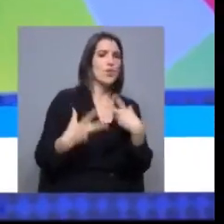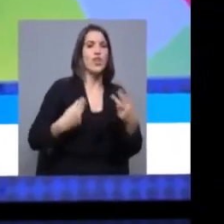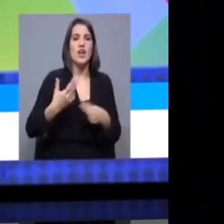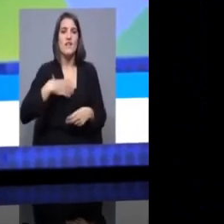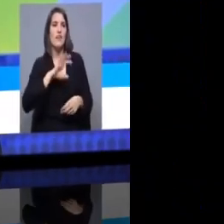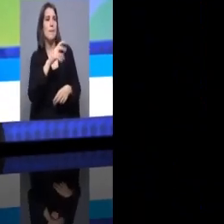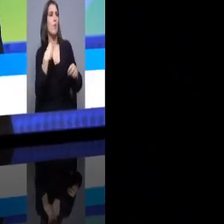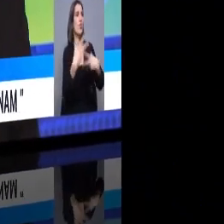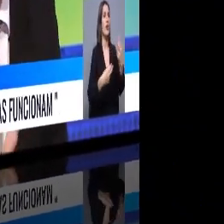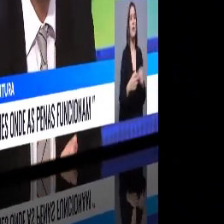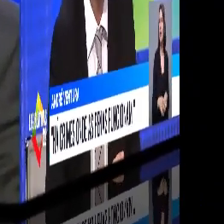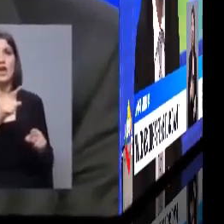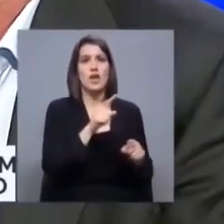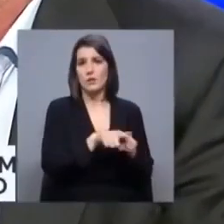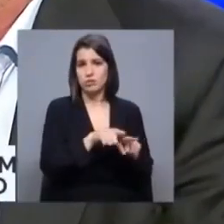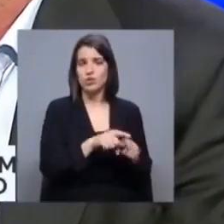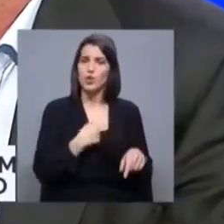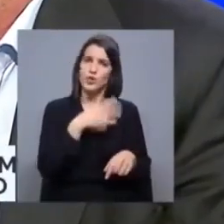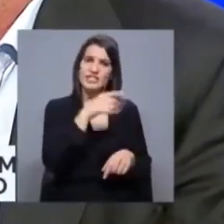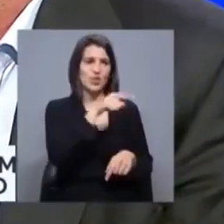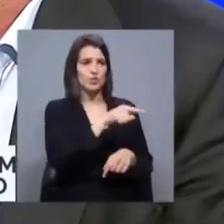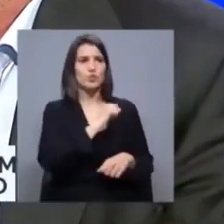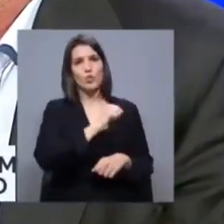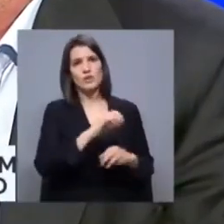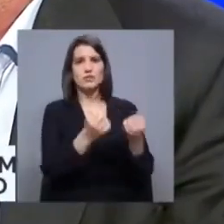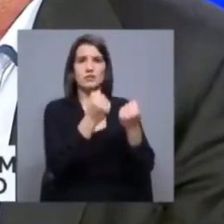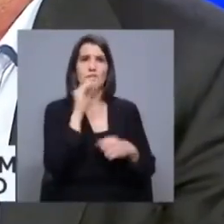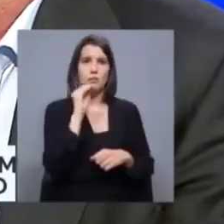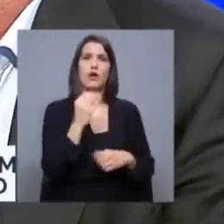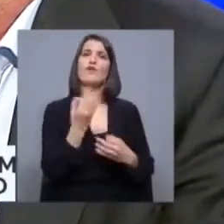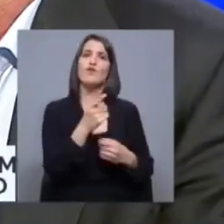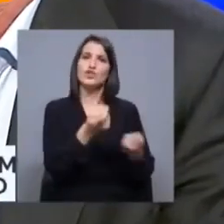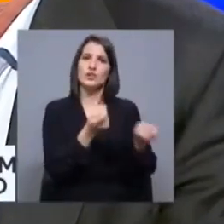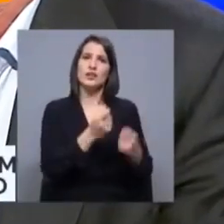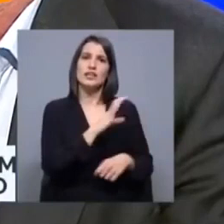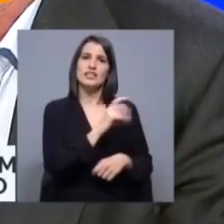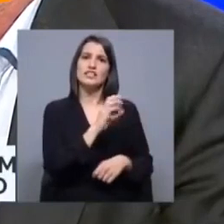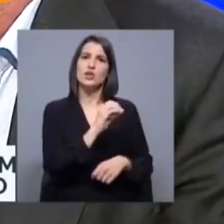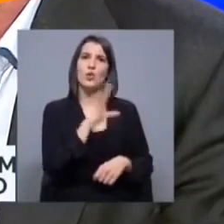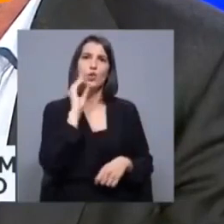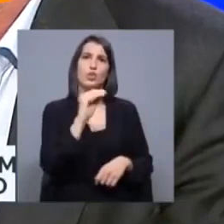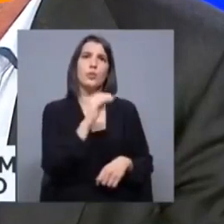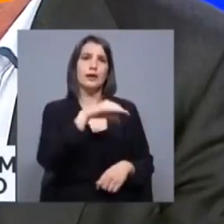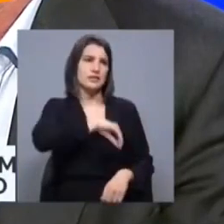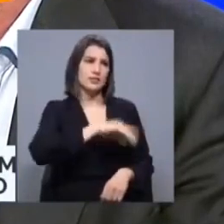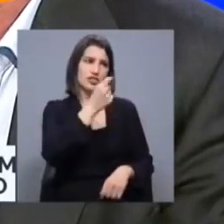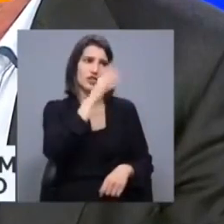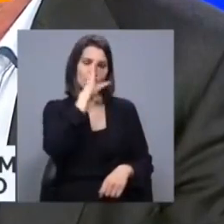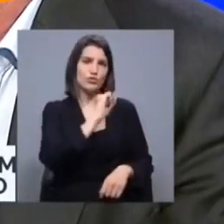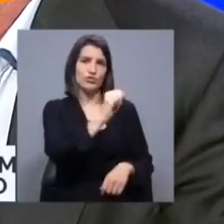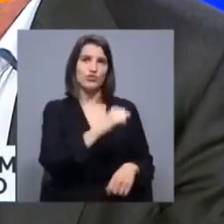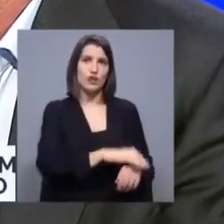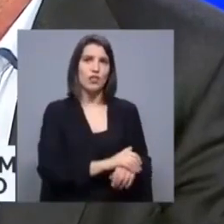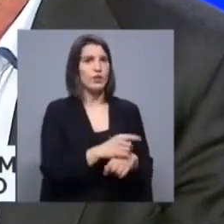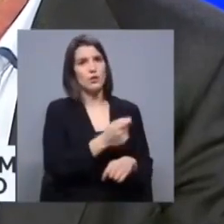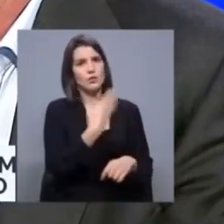um país mais moderno. Não, João, os senhores querem um país de bandalheira. Que tu és contra salvar bancos, mas foste CEO de um banco e recebeu dinheiro do Estado. Por acaso, Era, foste sim. Portanto, acho